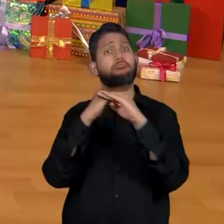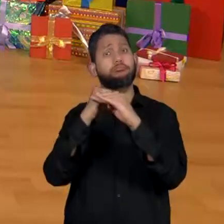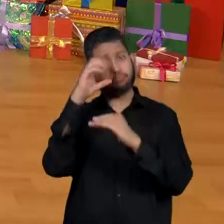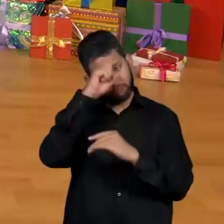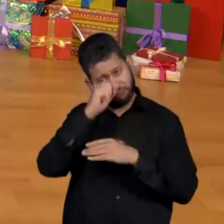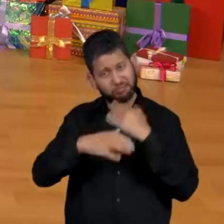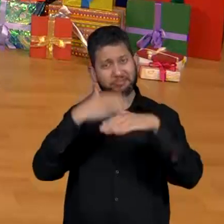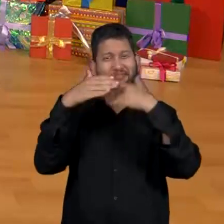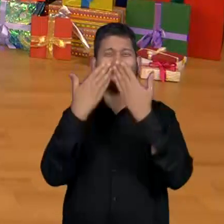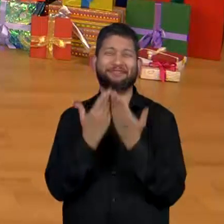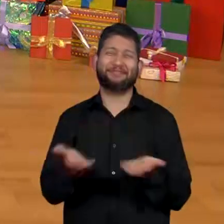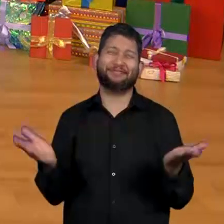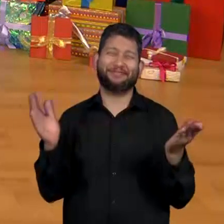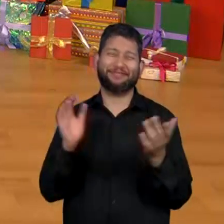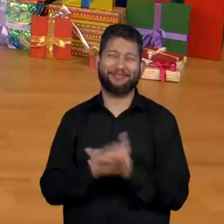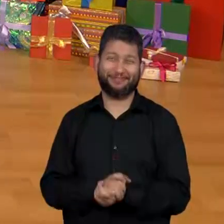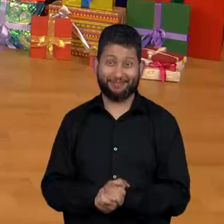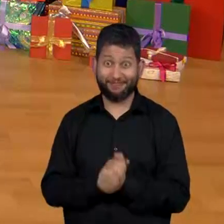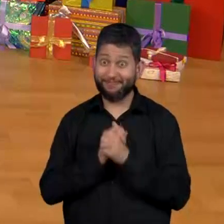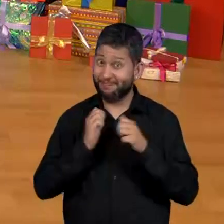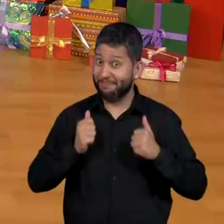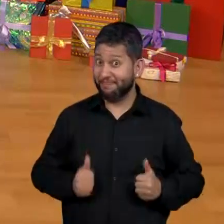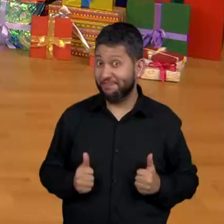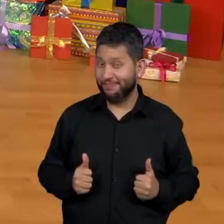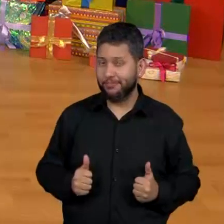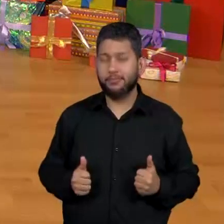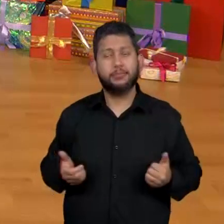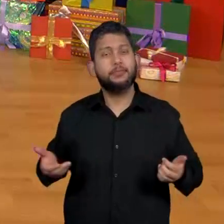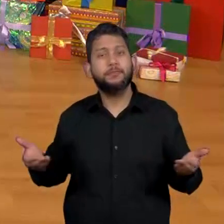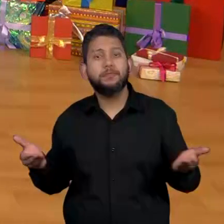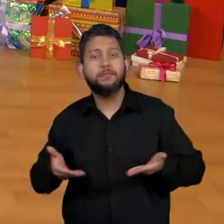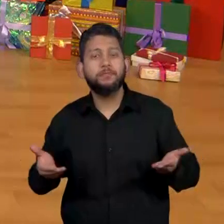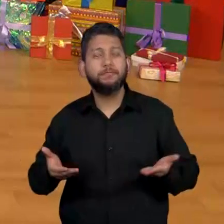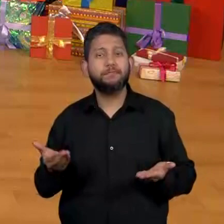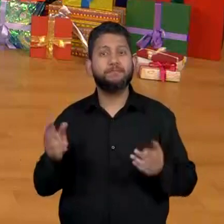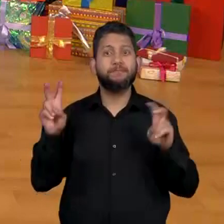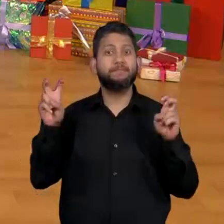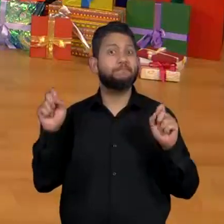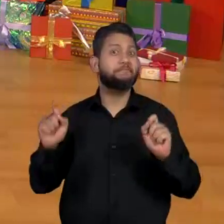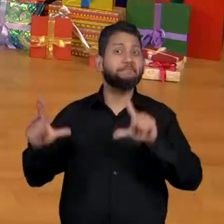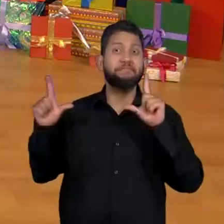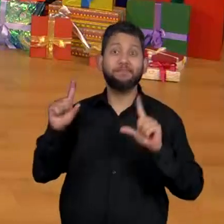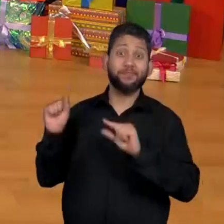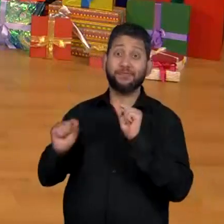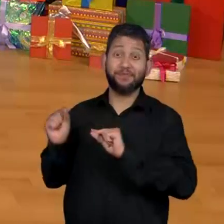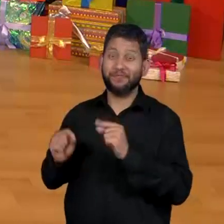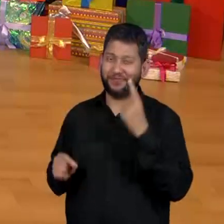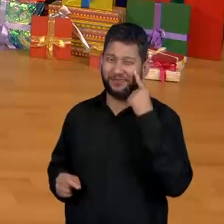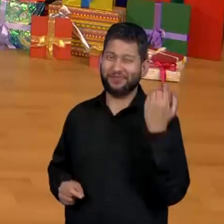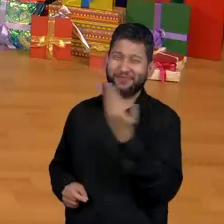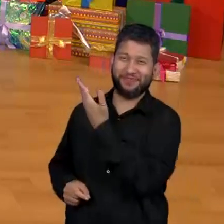pessoas. Então, vamos agora para o título da nossa aula.